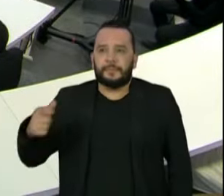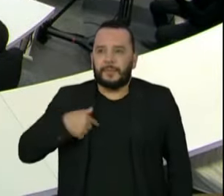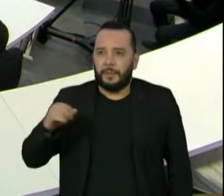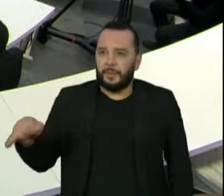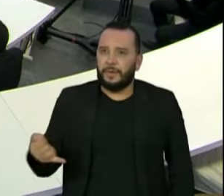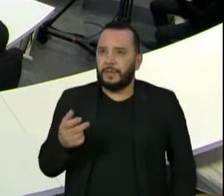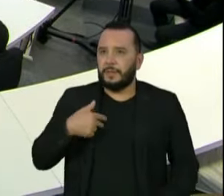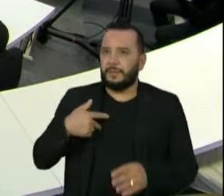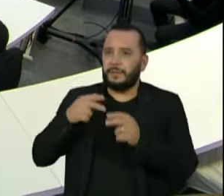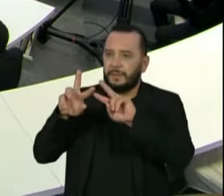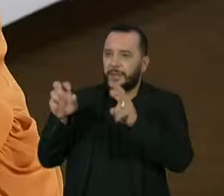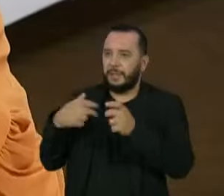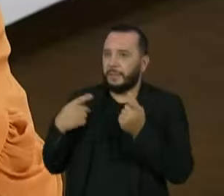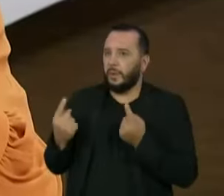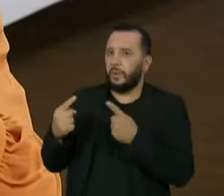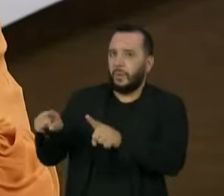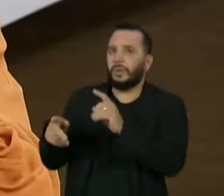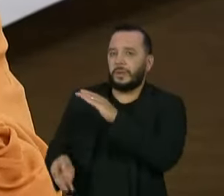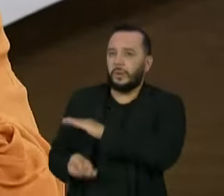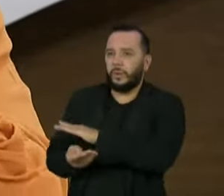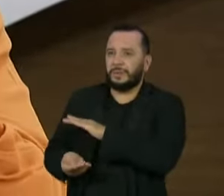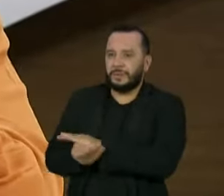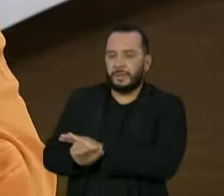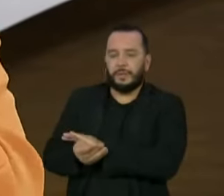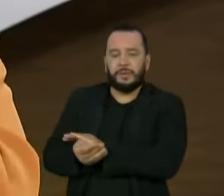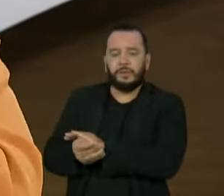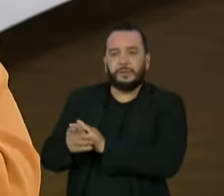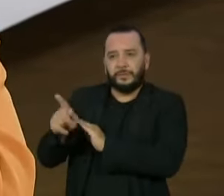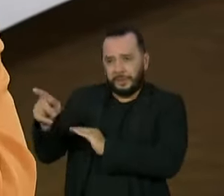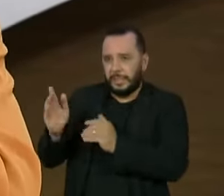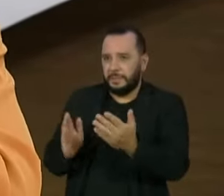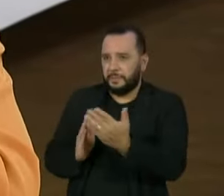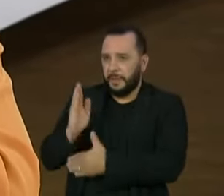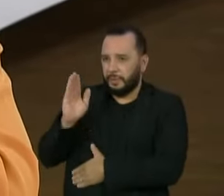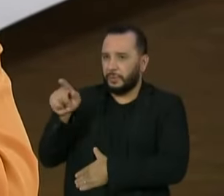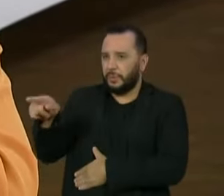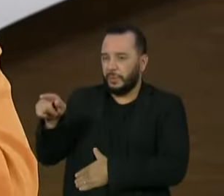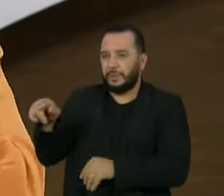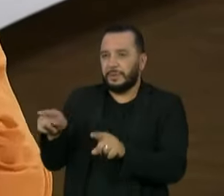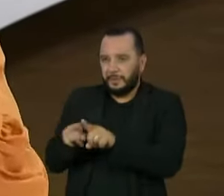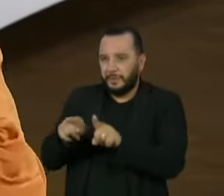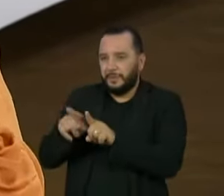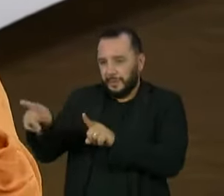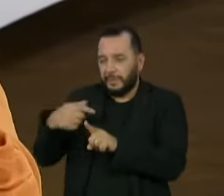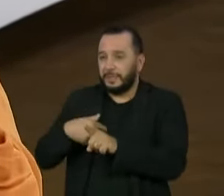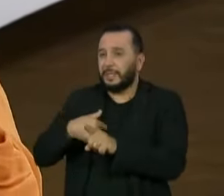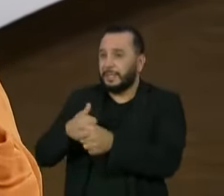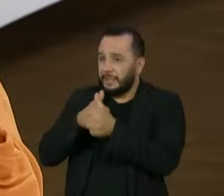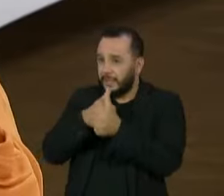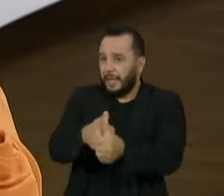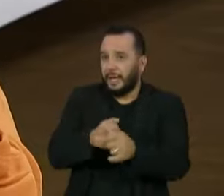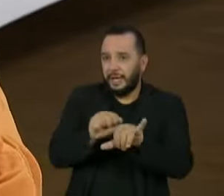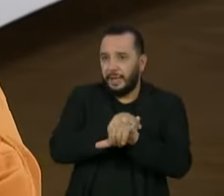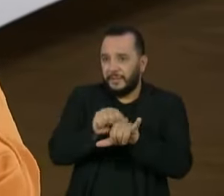anticorrupção que os elegeu e, enfim, na esteira da Lava Jato, a gente viu que aumentou muito a representatividade de